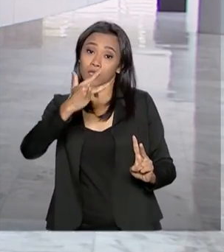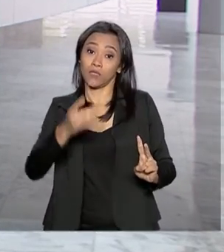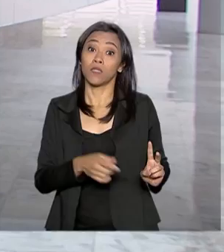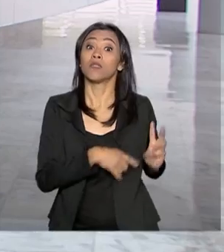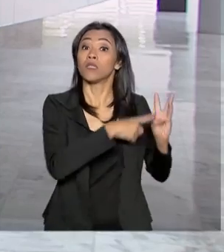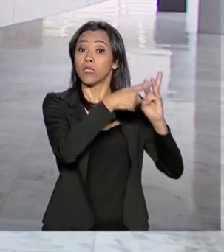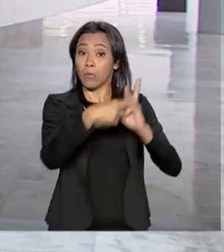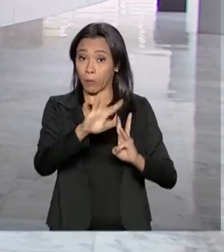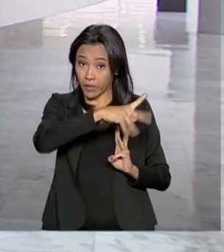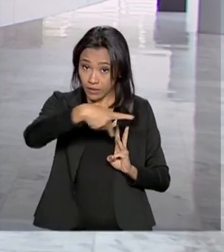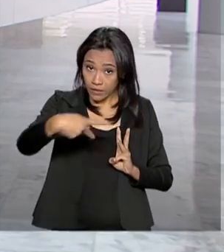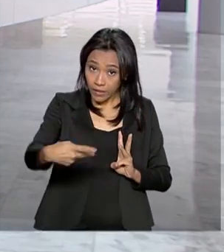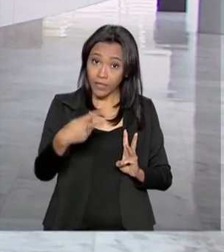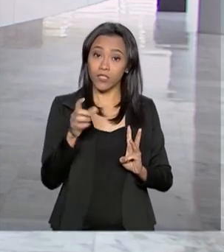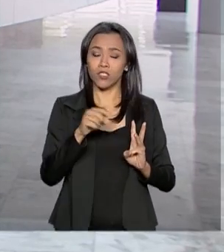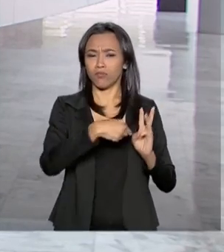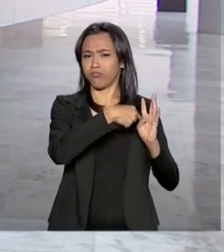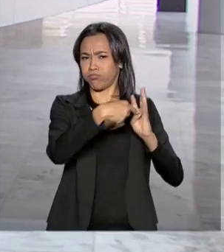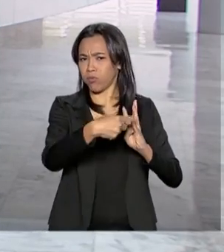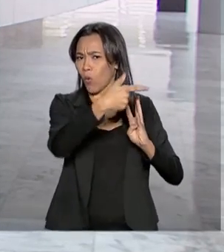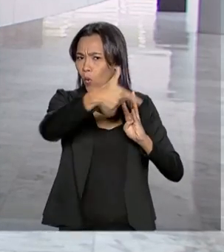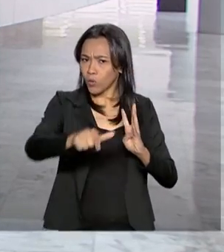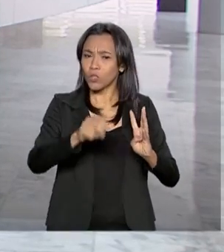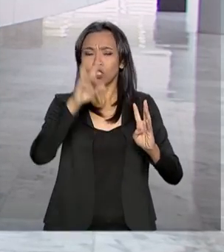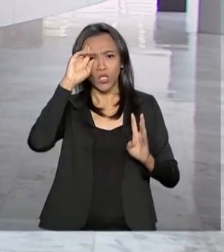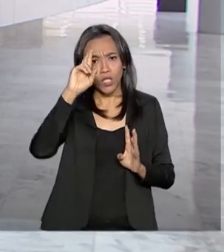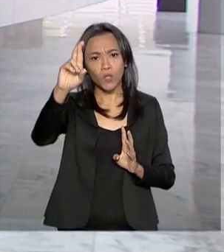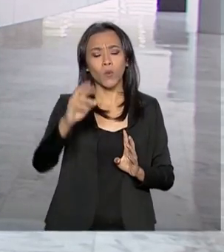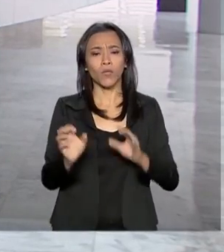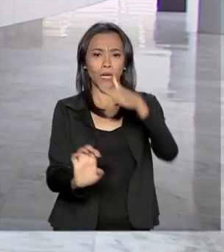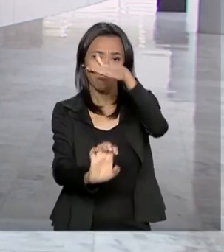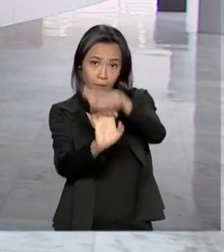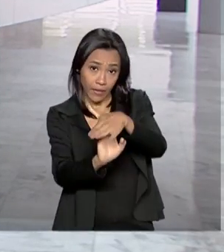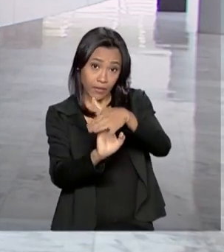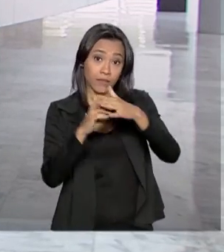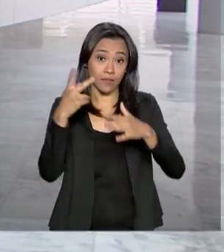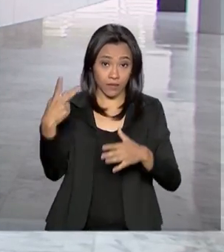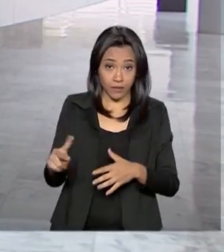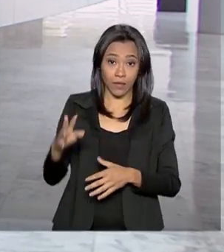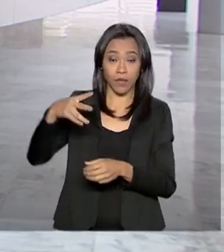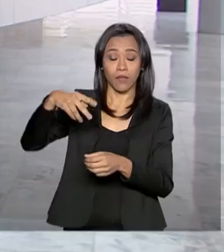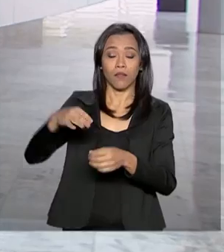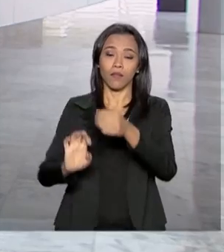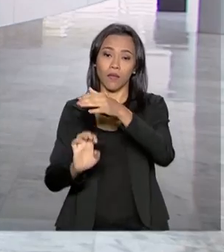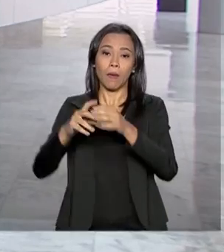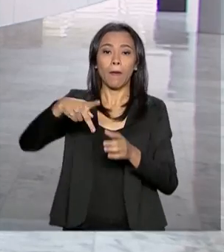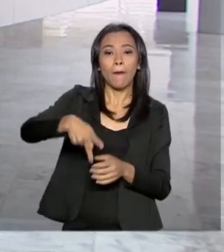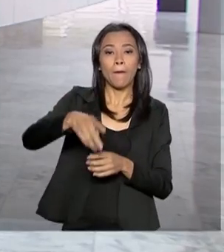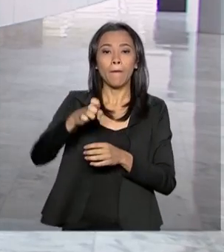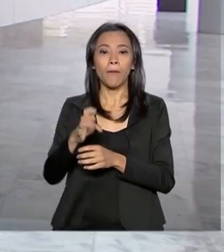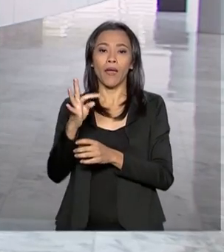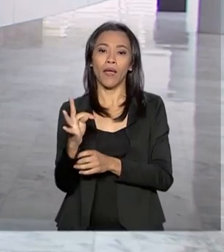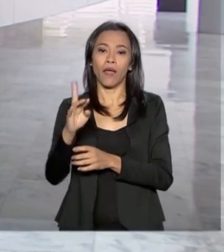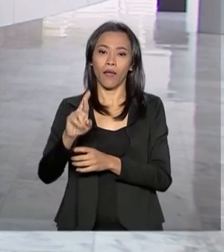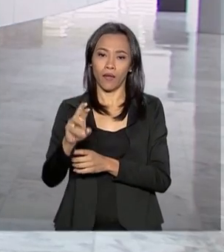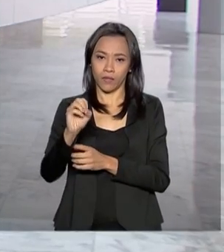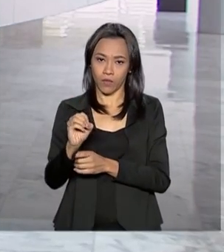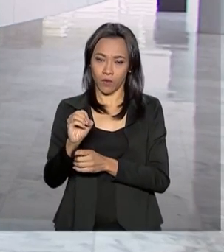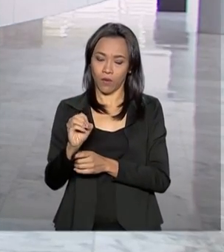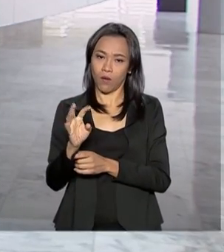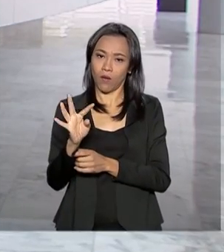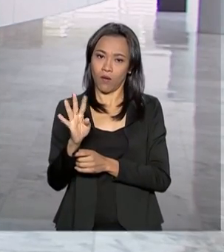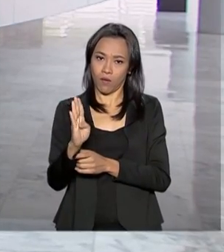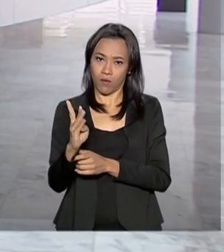Cozã, Rubens Ometo Silveira Mello, o diretor da empresa, Henrique Malta, e o CEO da Raizen, Luiz Henrique Guimarães.